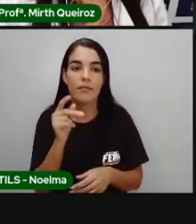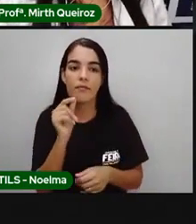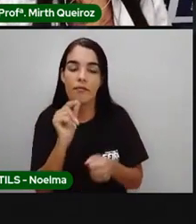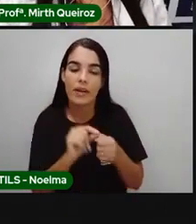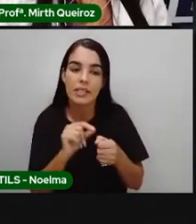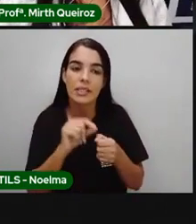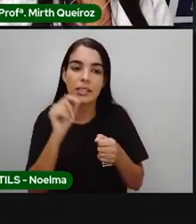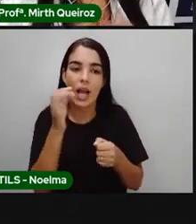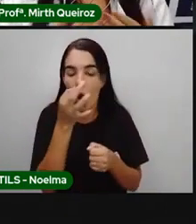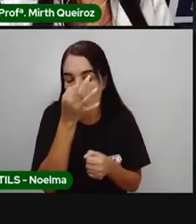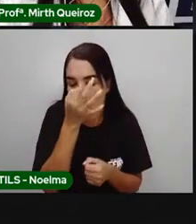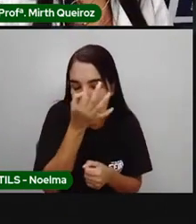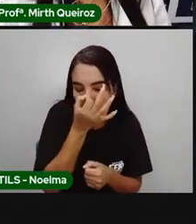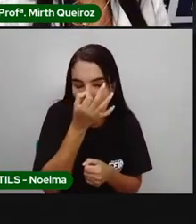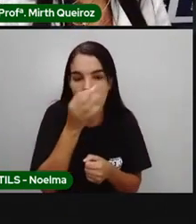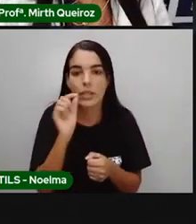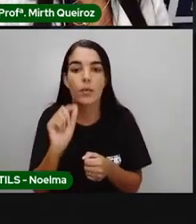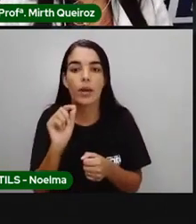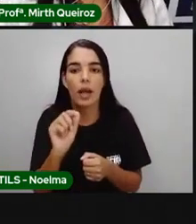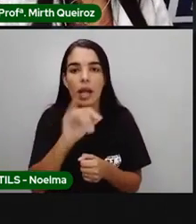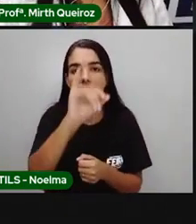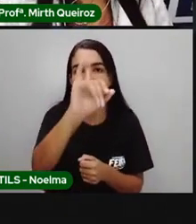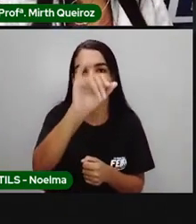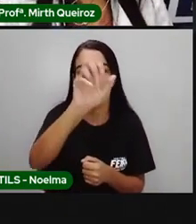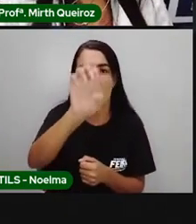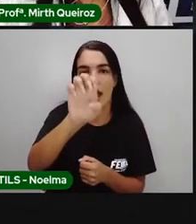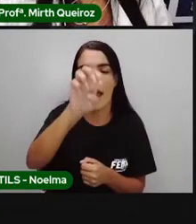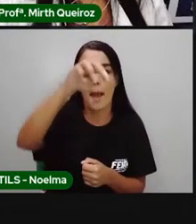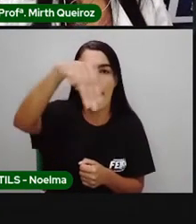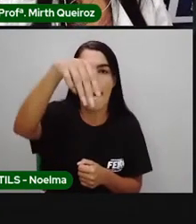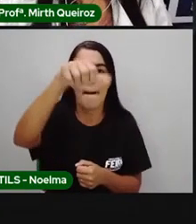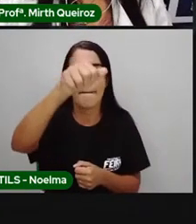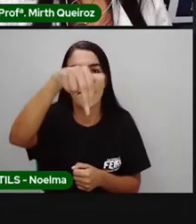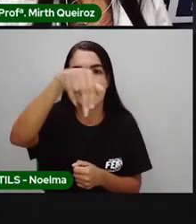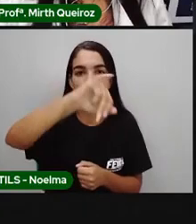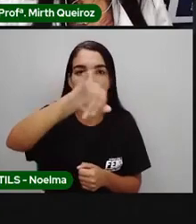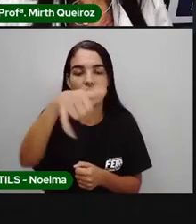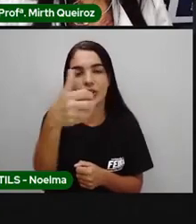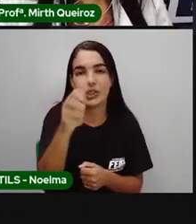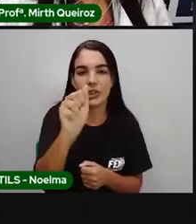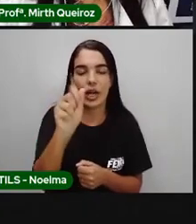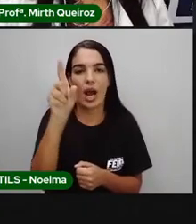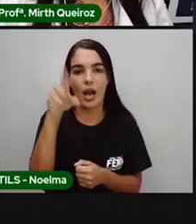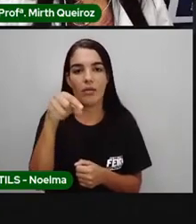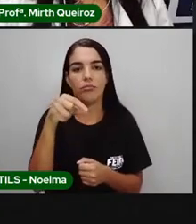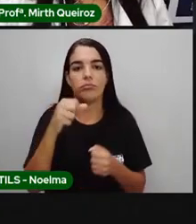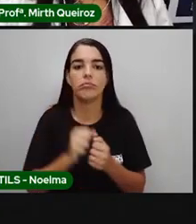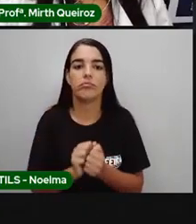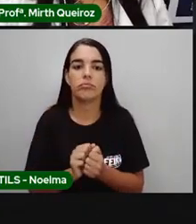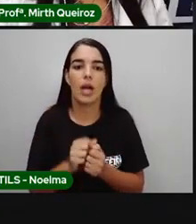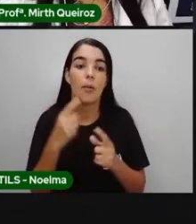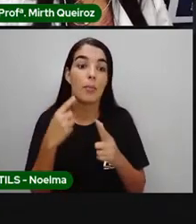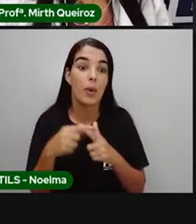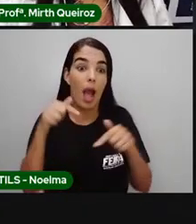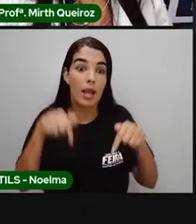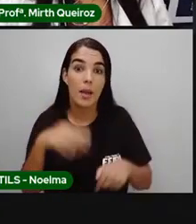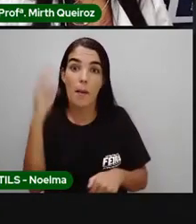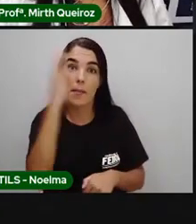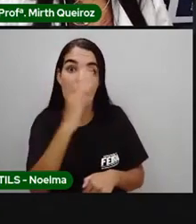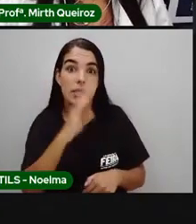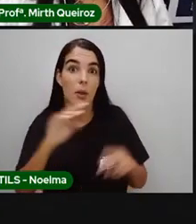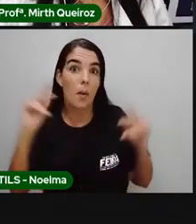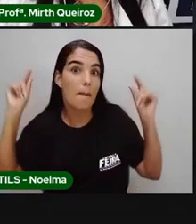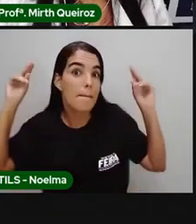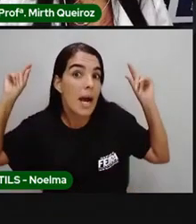as suas divindades de forma secreta. Por quê? Porque era proibido no Brasil essas práticas